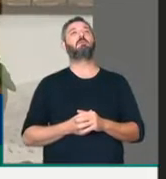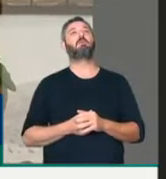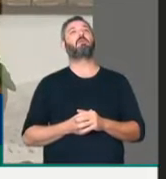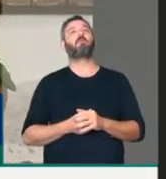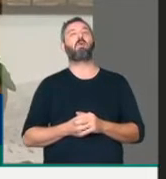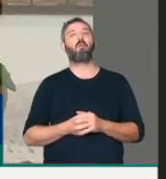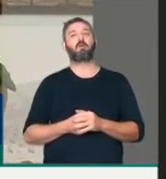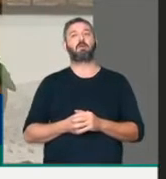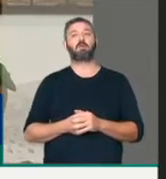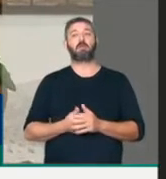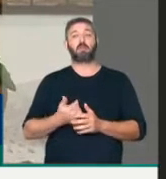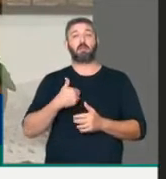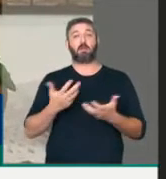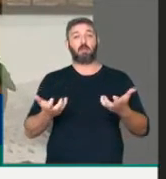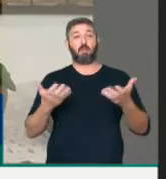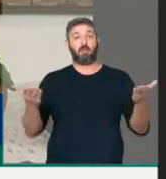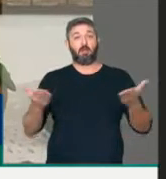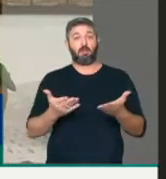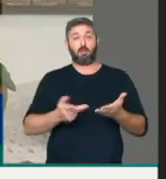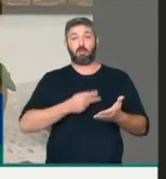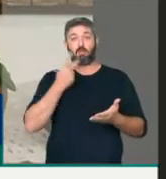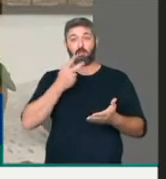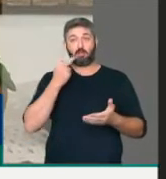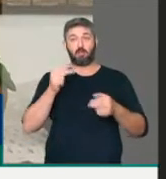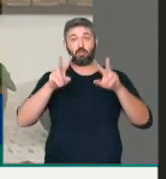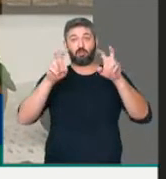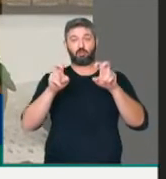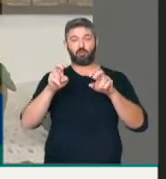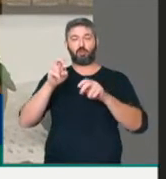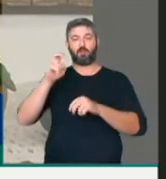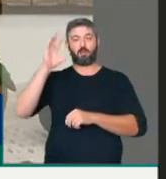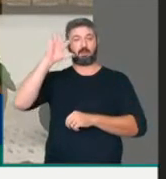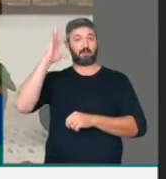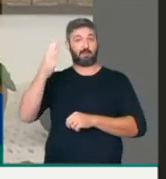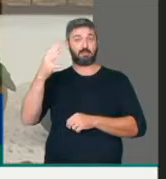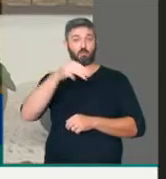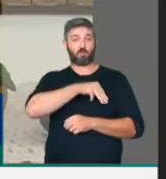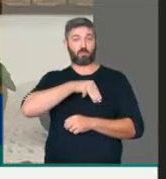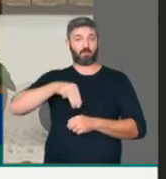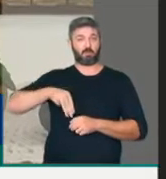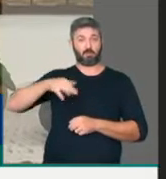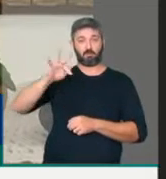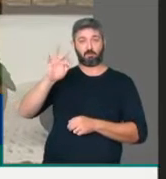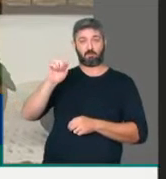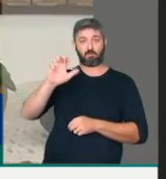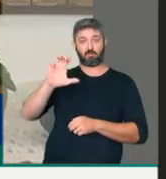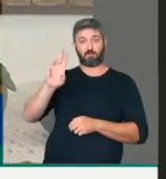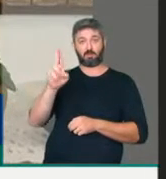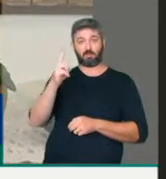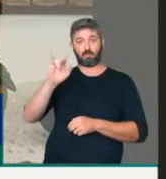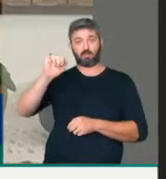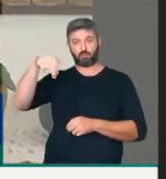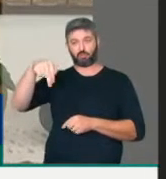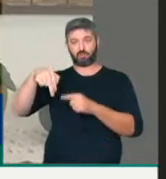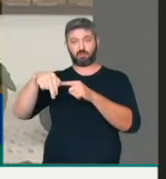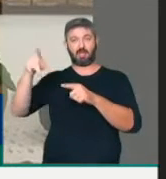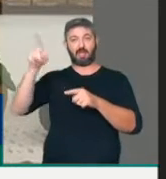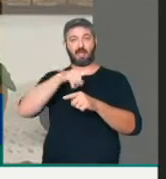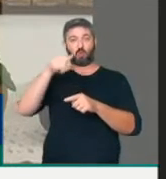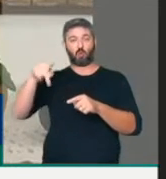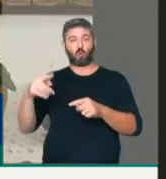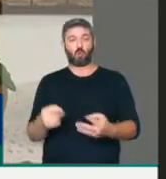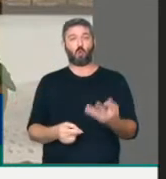deixar de tratar sobre a decisão do ministro Fachin, que no dia de hoje anulou quatro